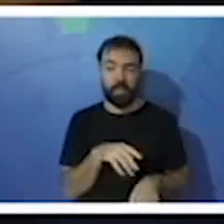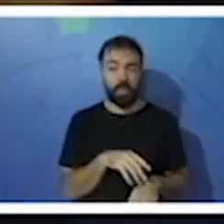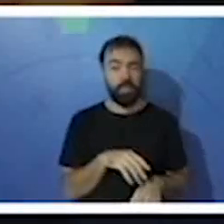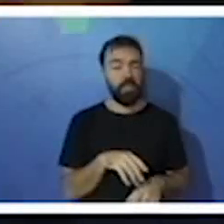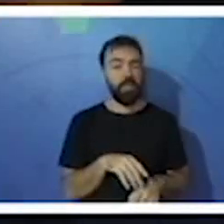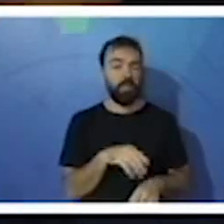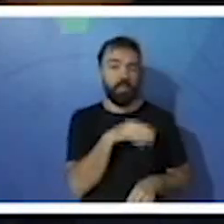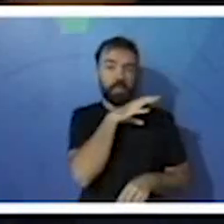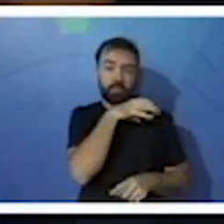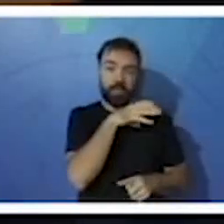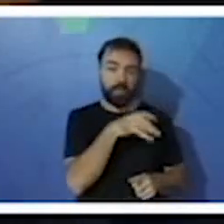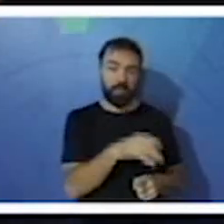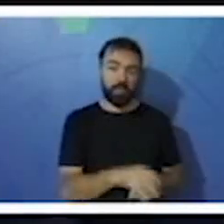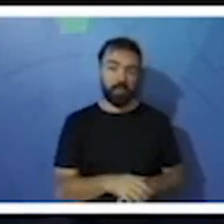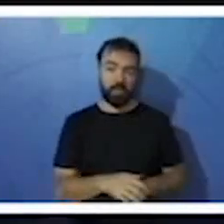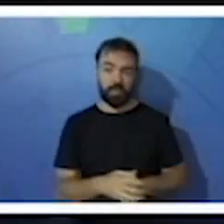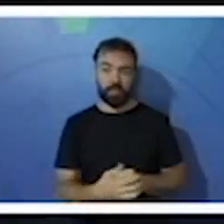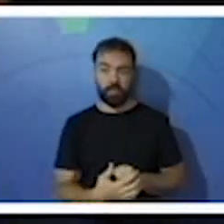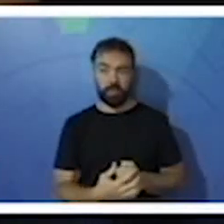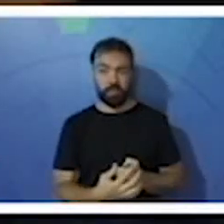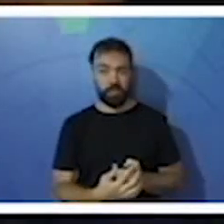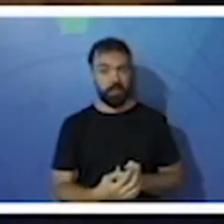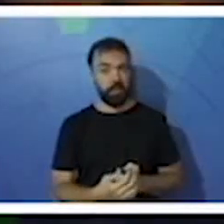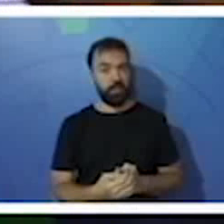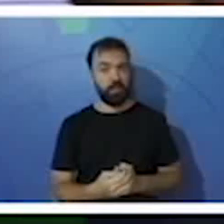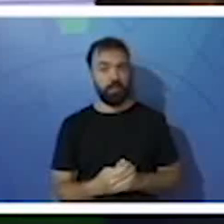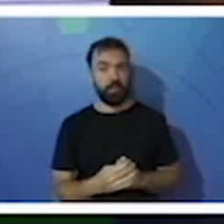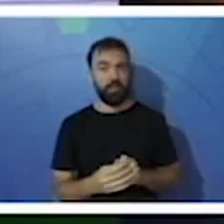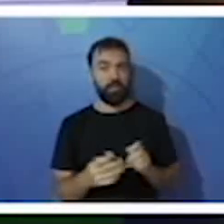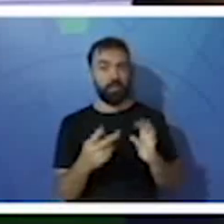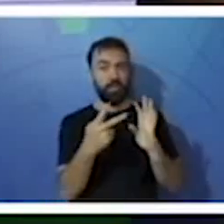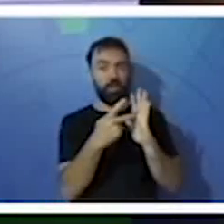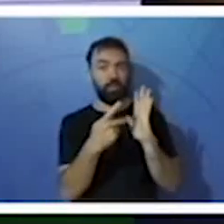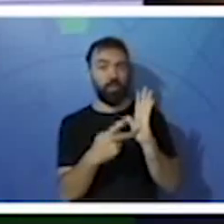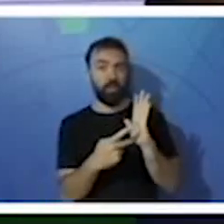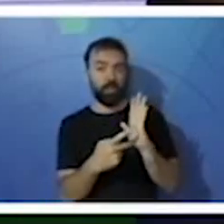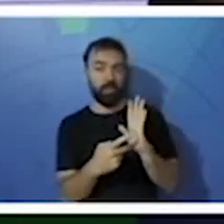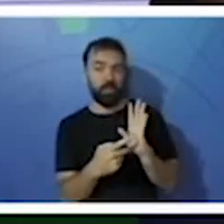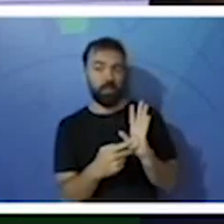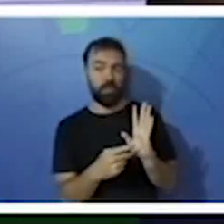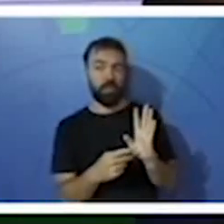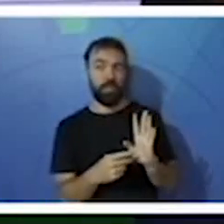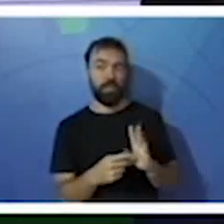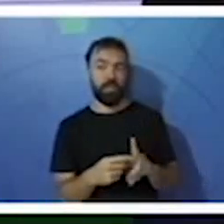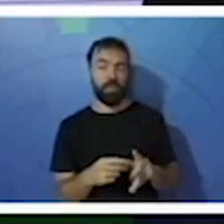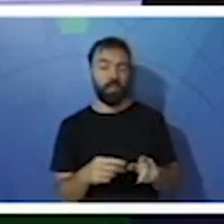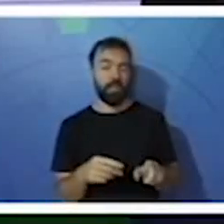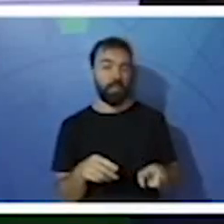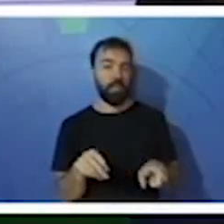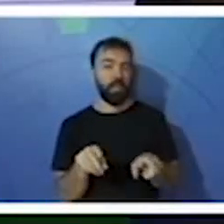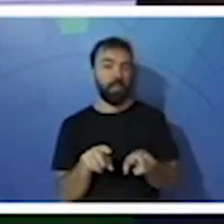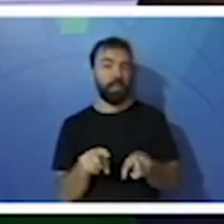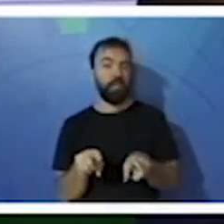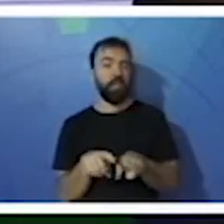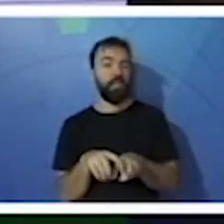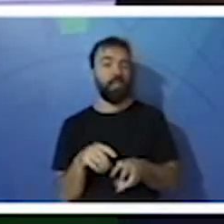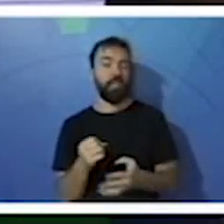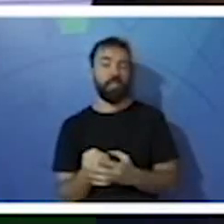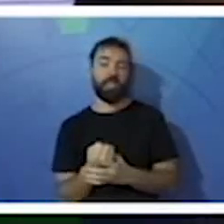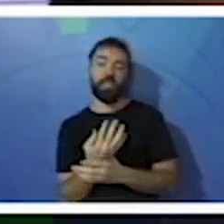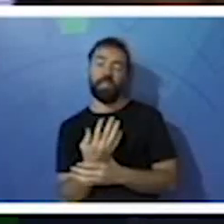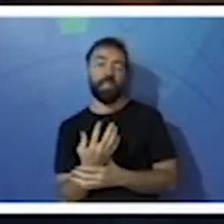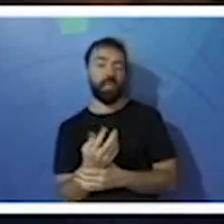modificação. Uma de suas propostas é criar o passarinho ninho, olha a ideia da Emília, crianças.